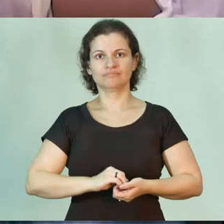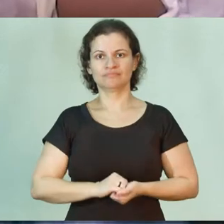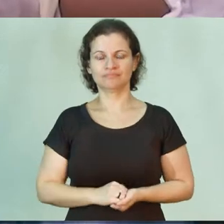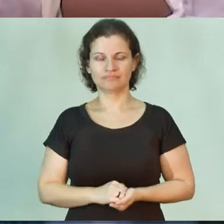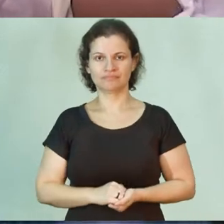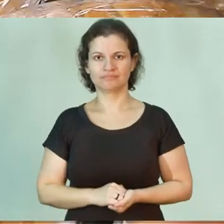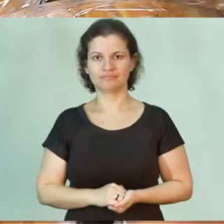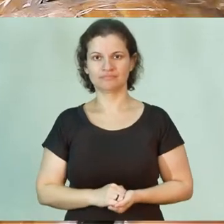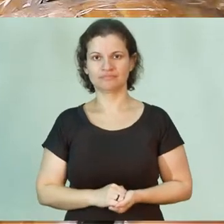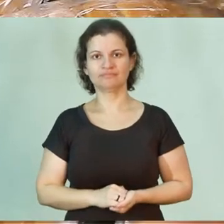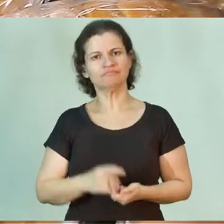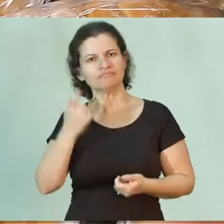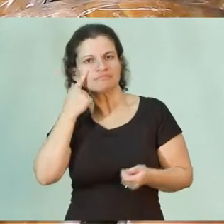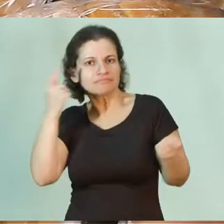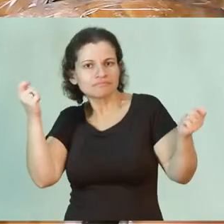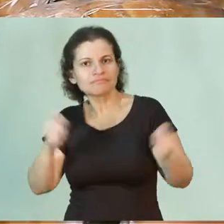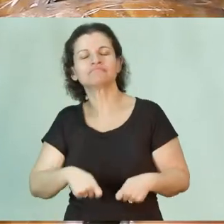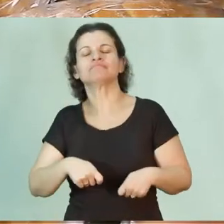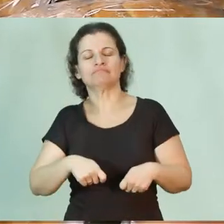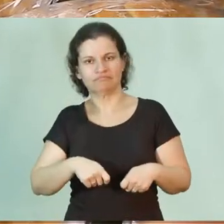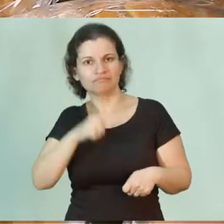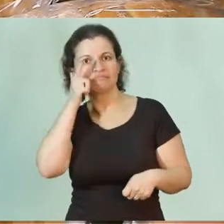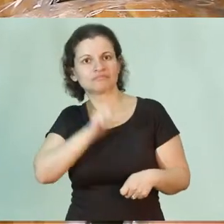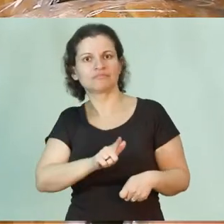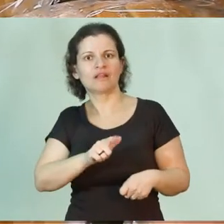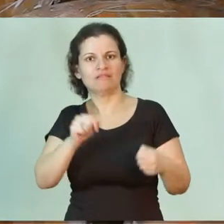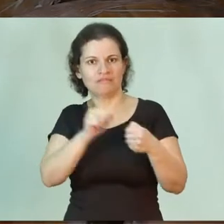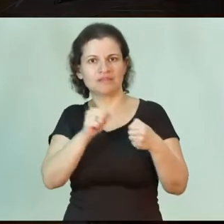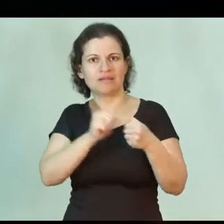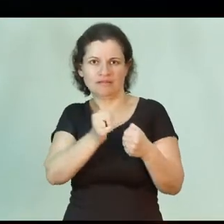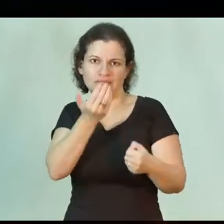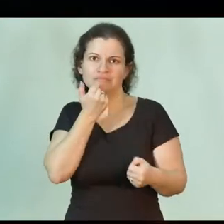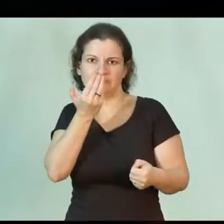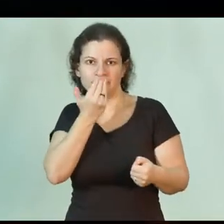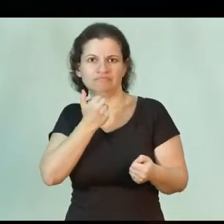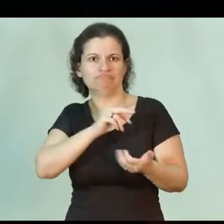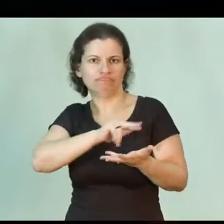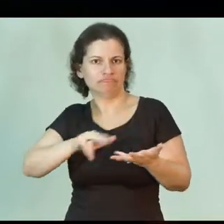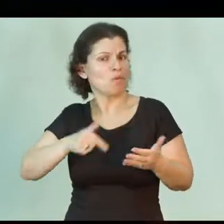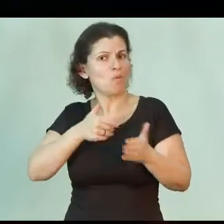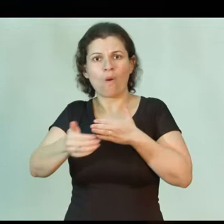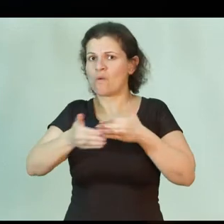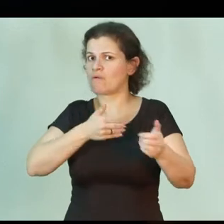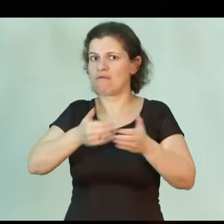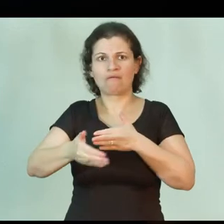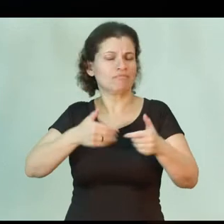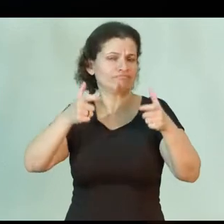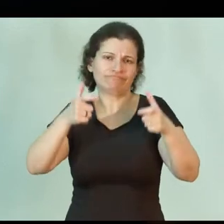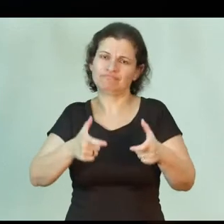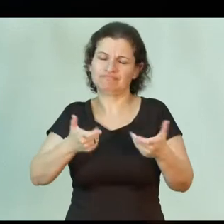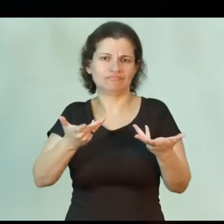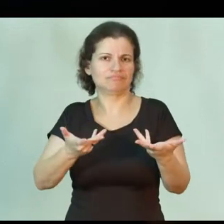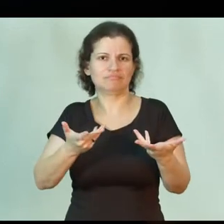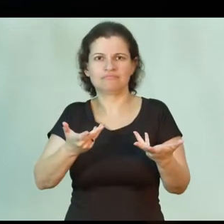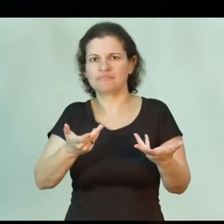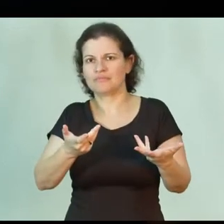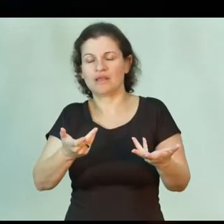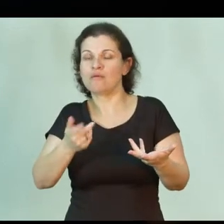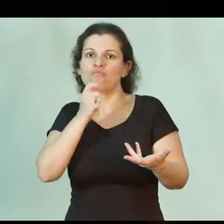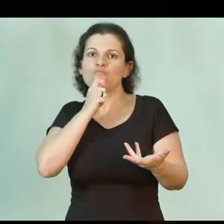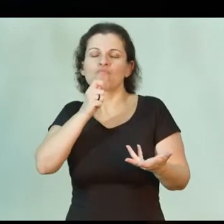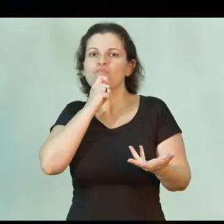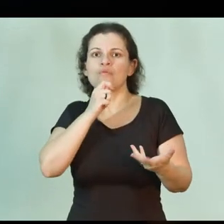Para viabilizar, para possibilitar a produção desses alimentos em qualquer escala, não